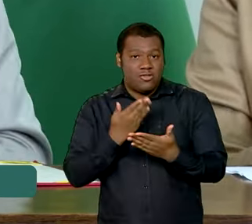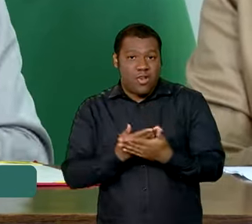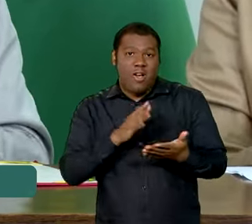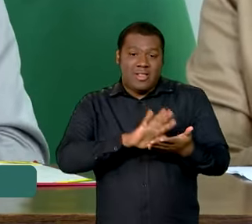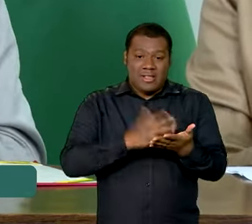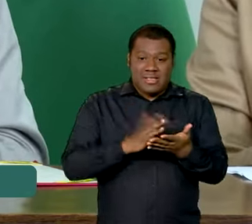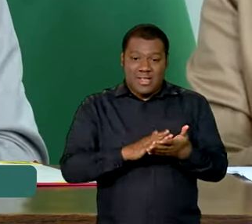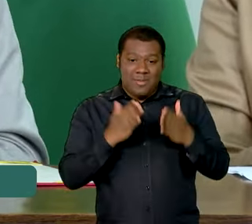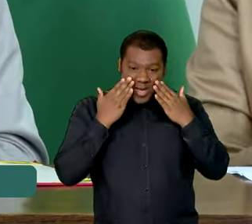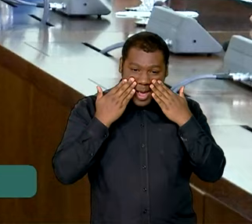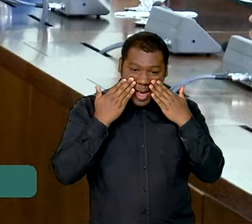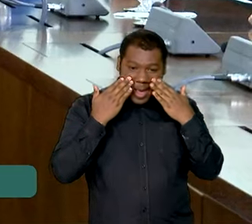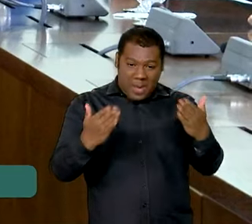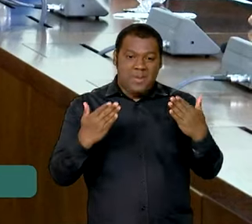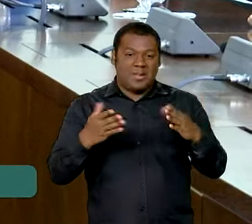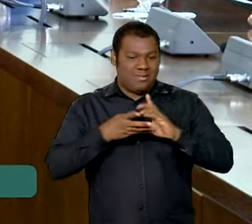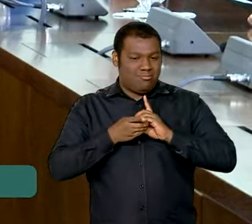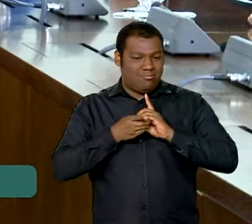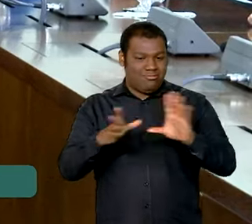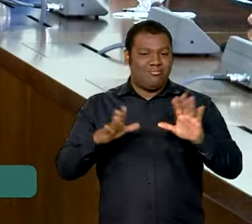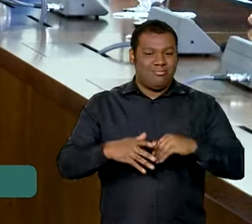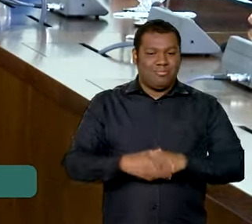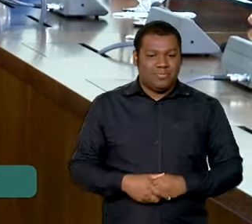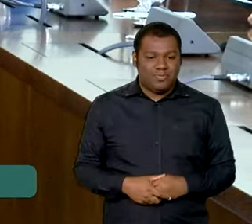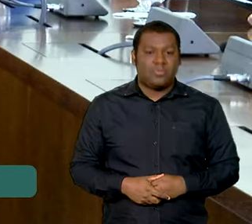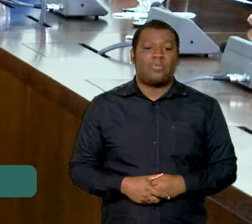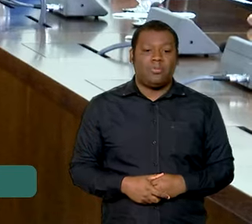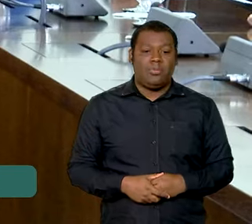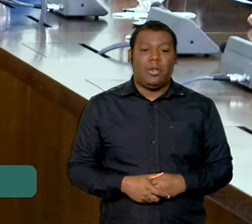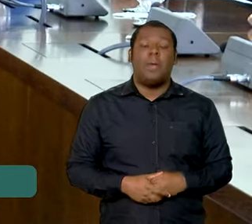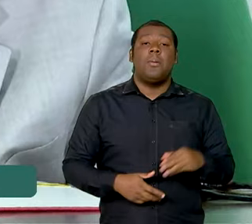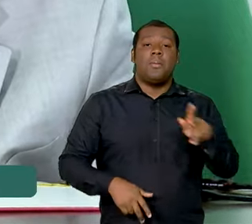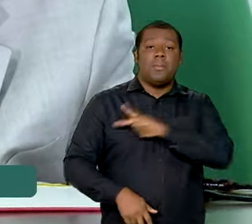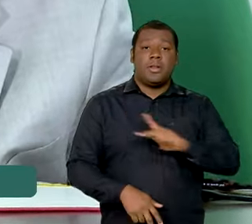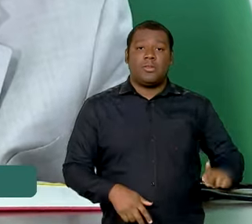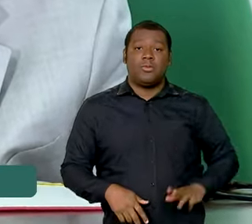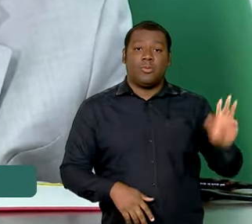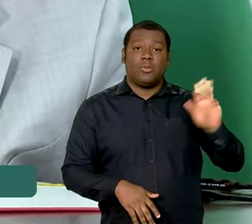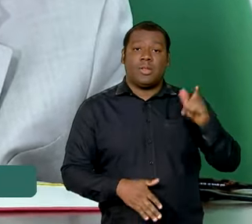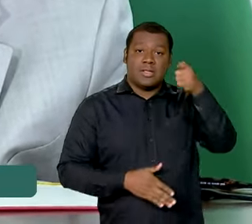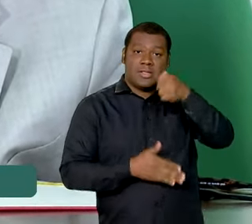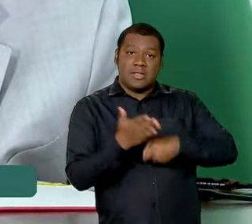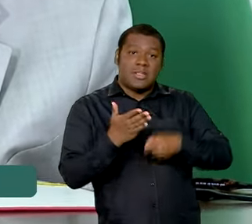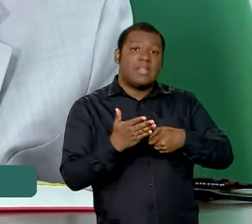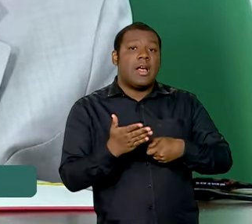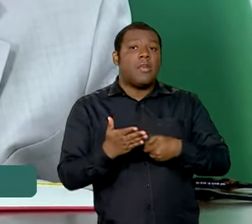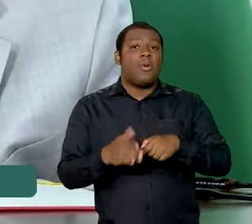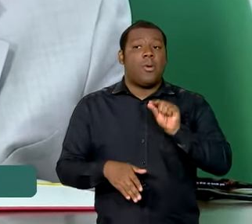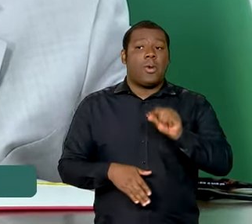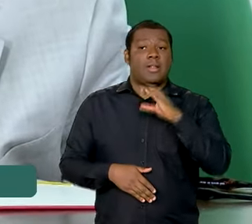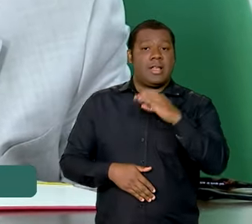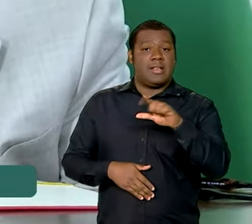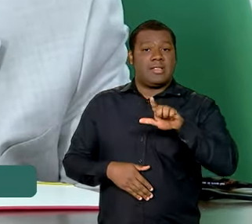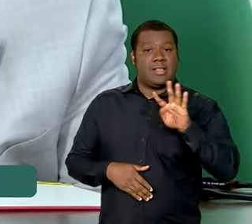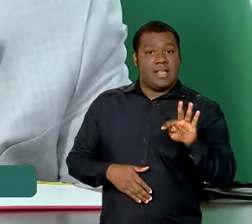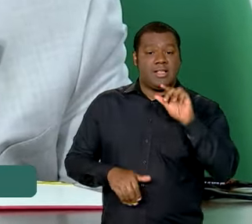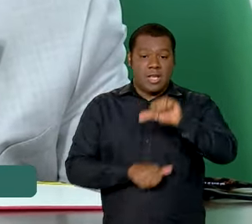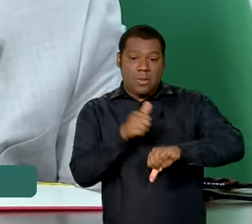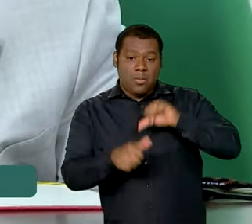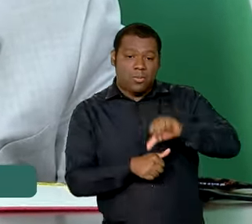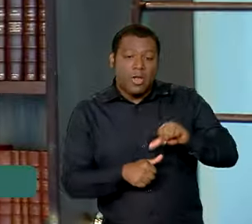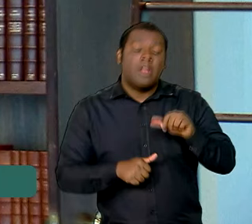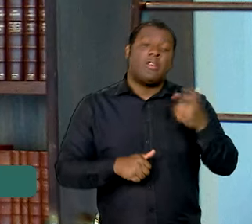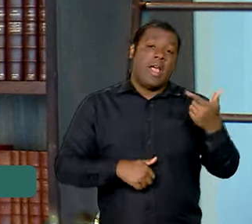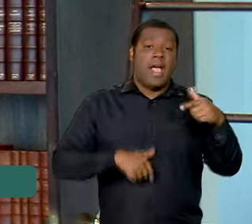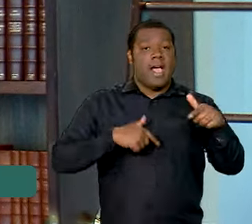liberta e mais feliz. Outro PL, sancionado pelo presidente, altera a CLT, Consolidação das Leis do